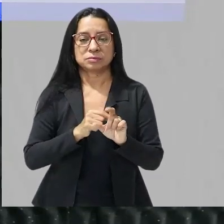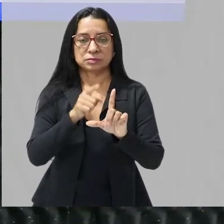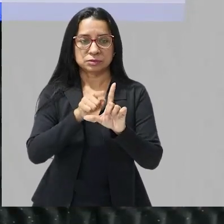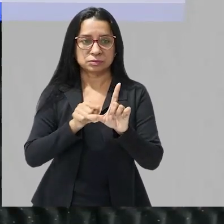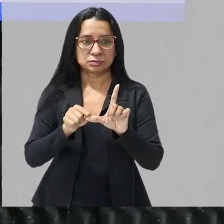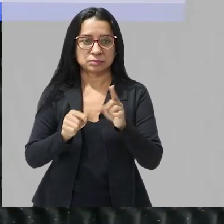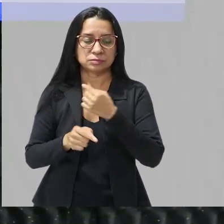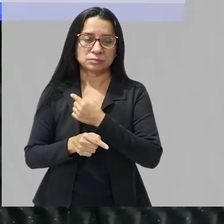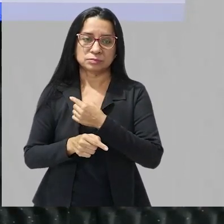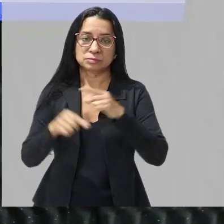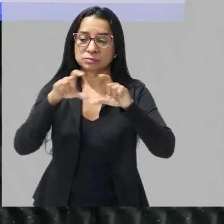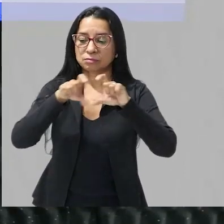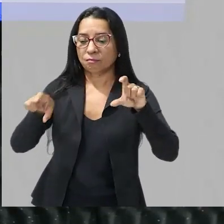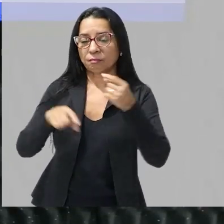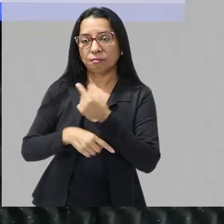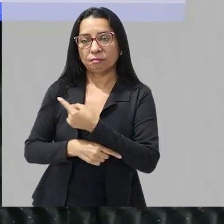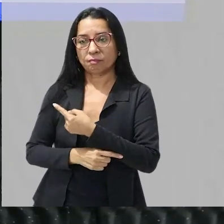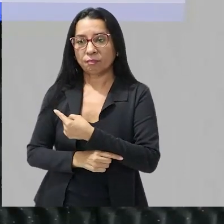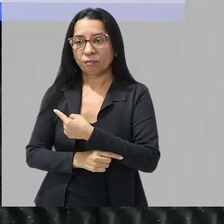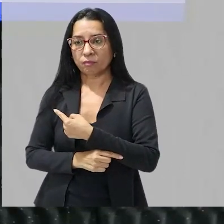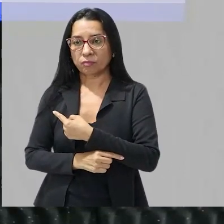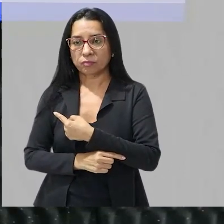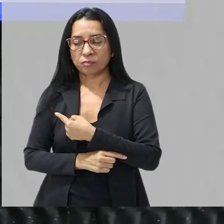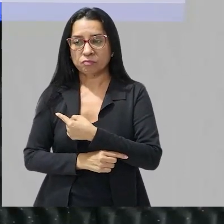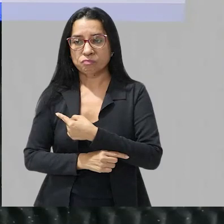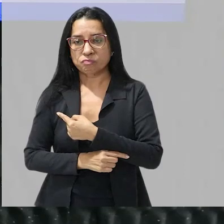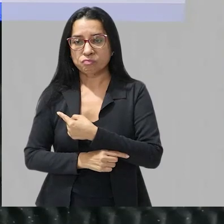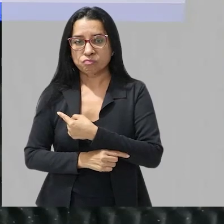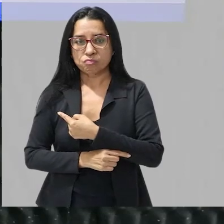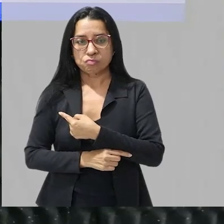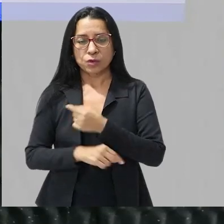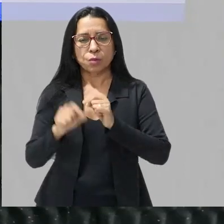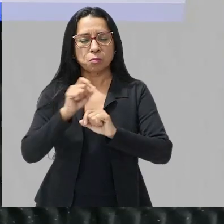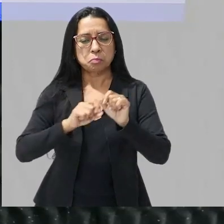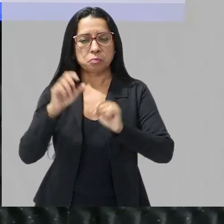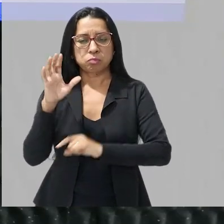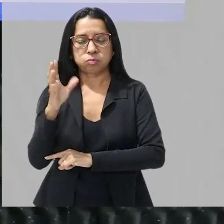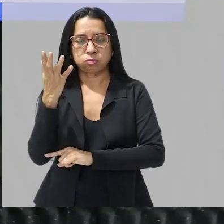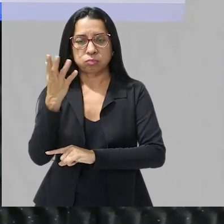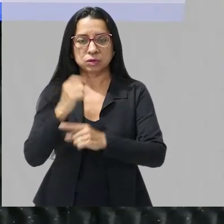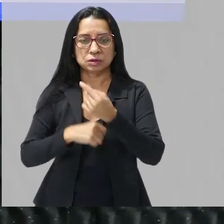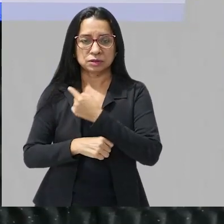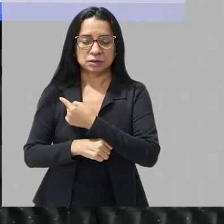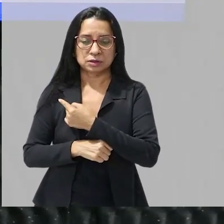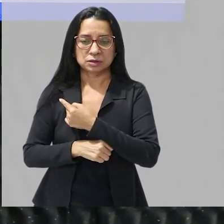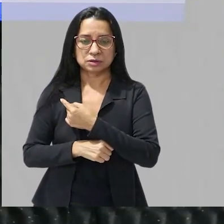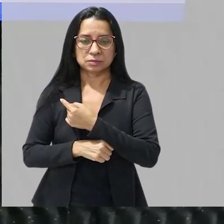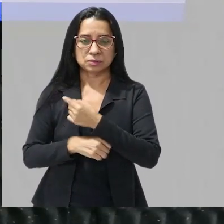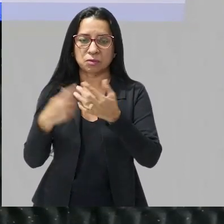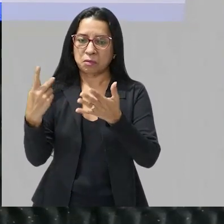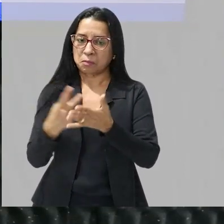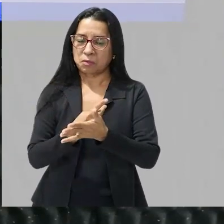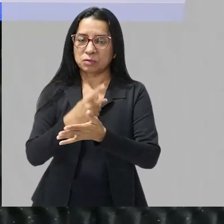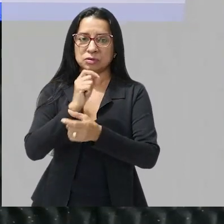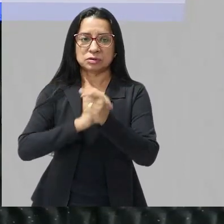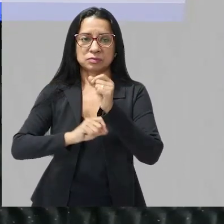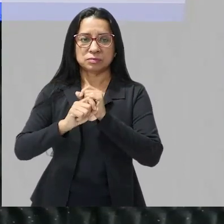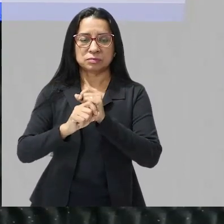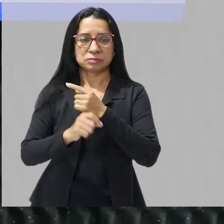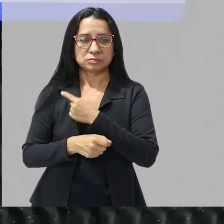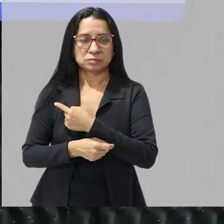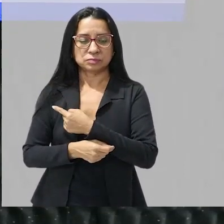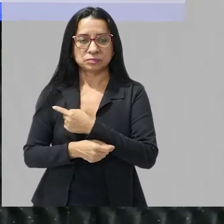quando a velocidade V atinge o valor máximo o que acontece quando ocorre essa velocidade máxima aqui pessoal